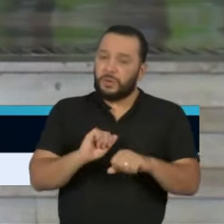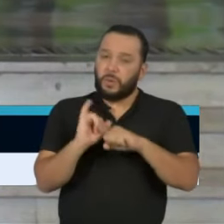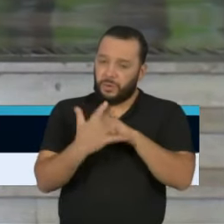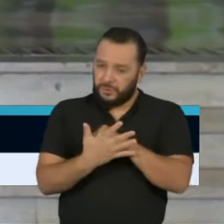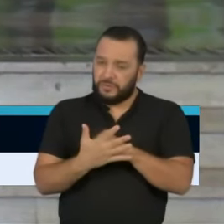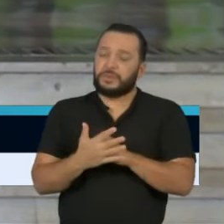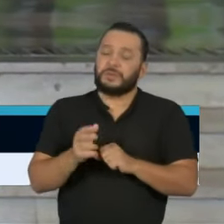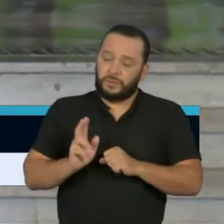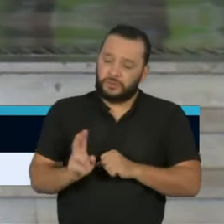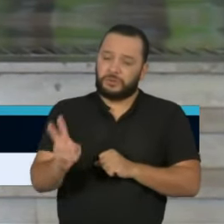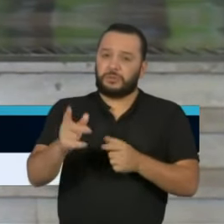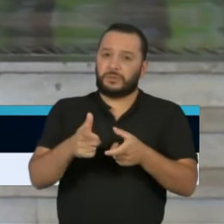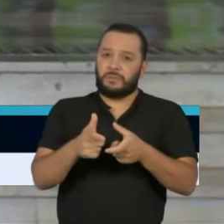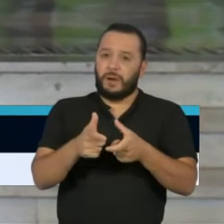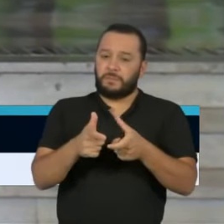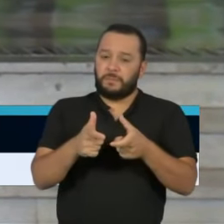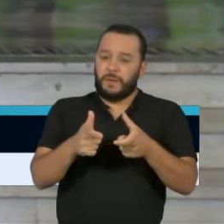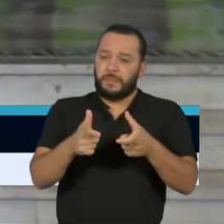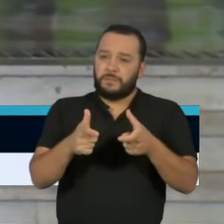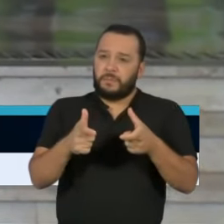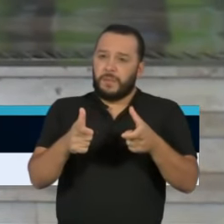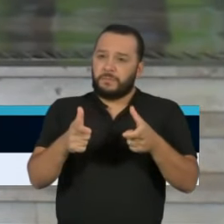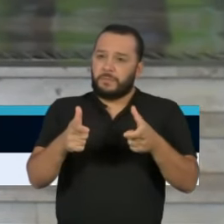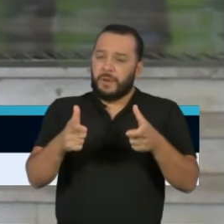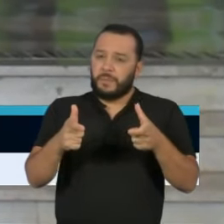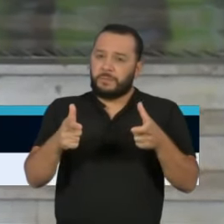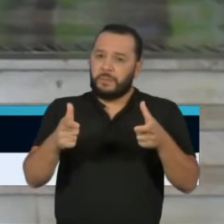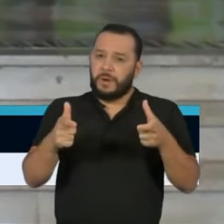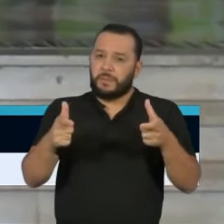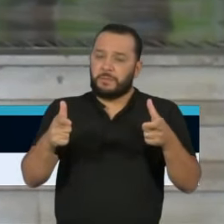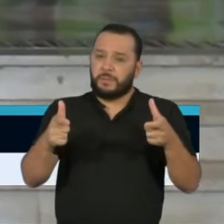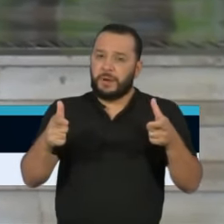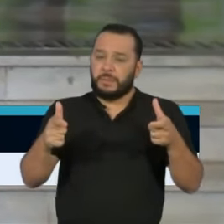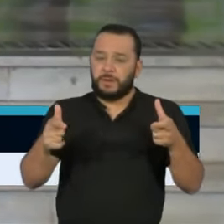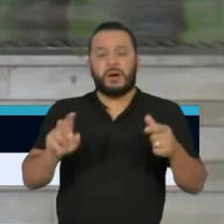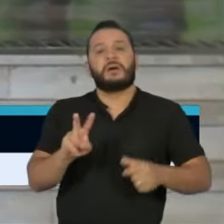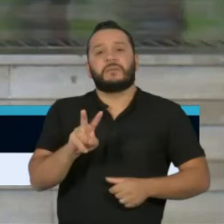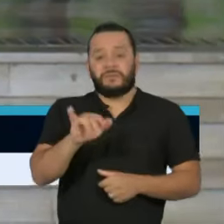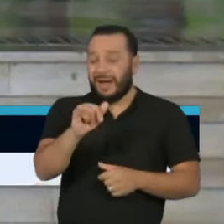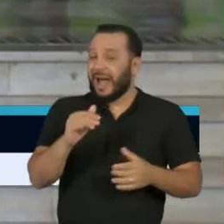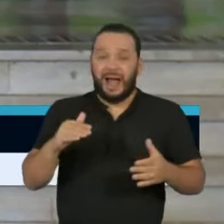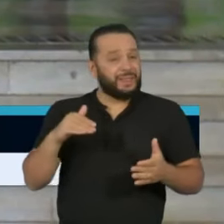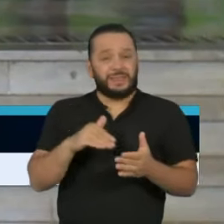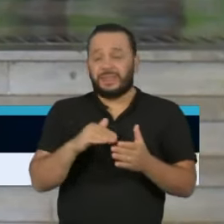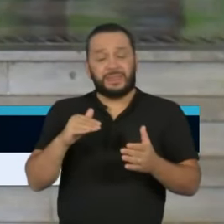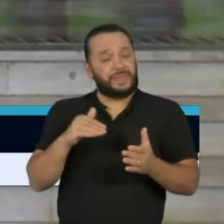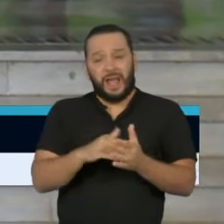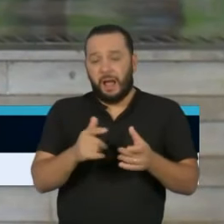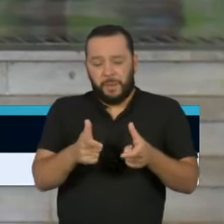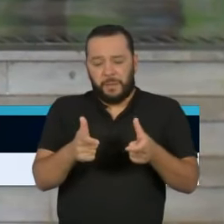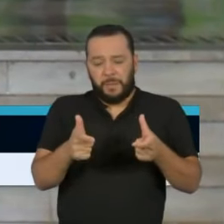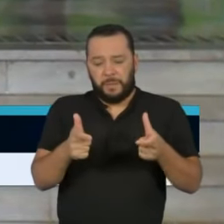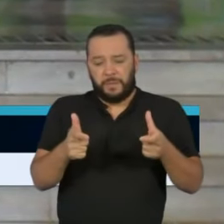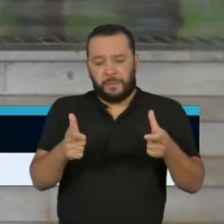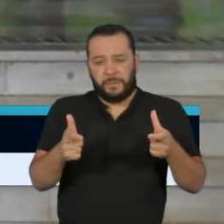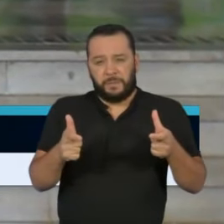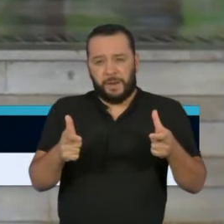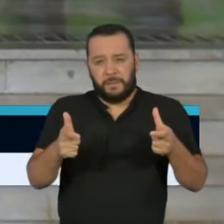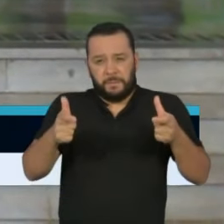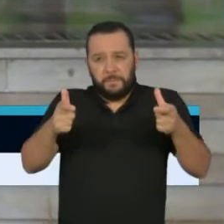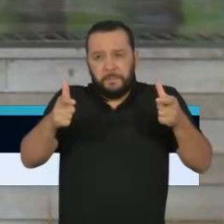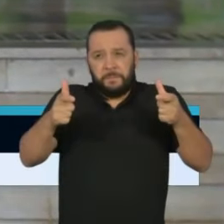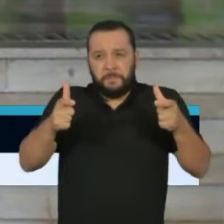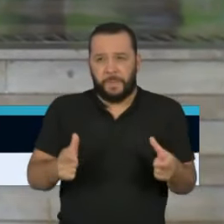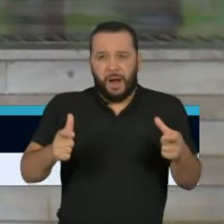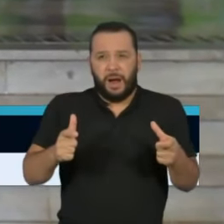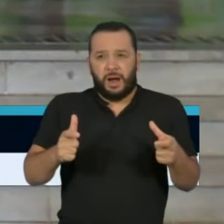Ela está em uma fase ascendente e vai continuar crescendo até atingir o seu platô. E eu volto e